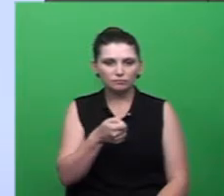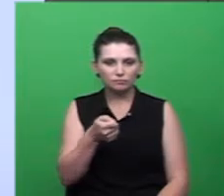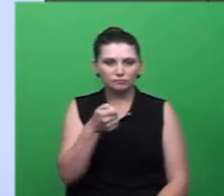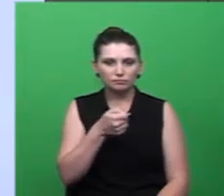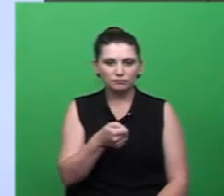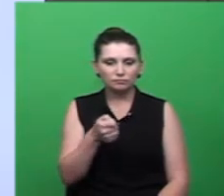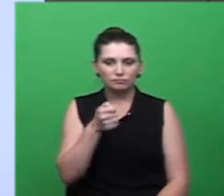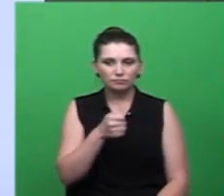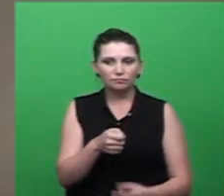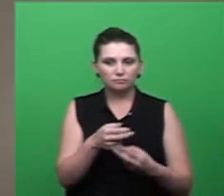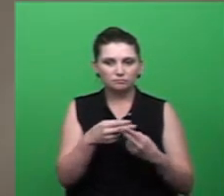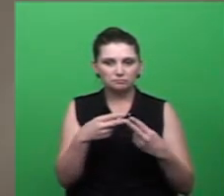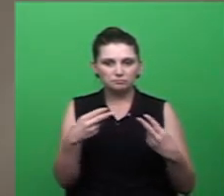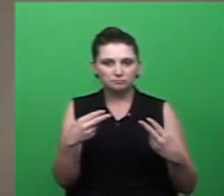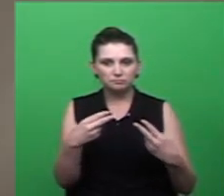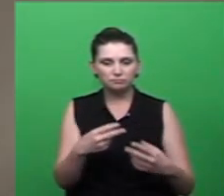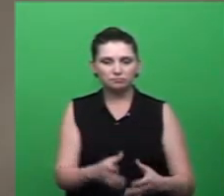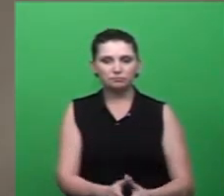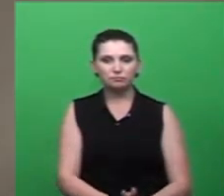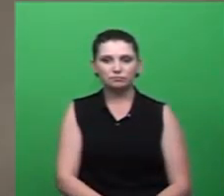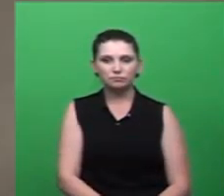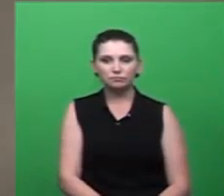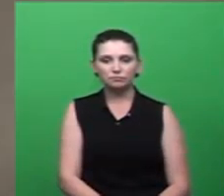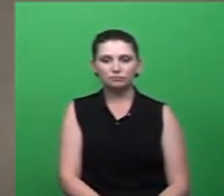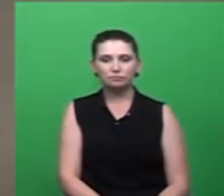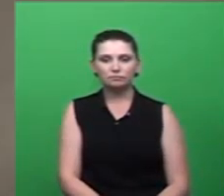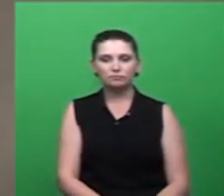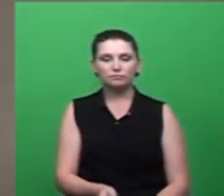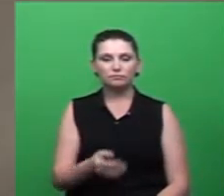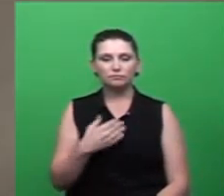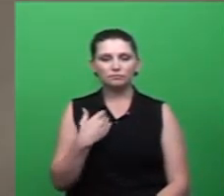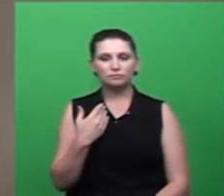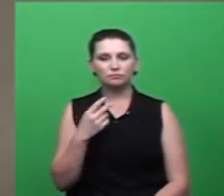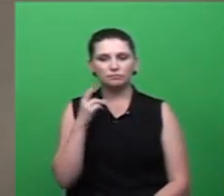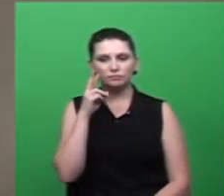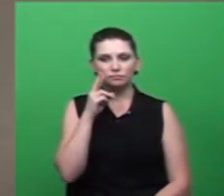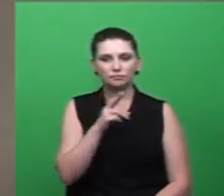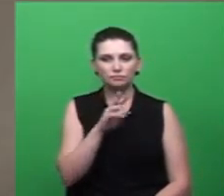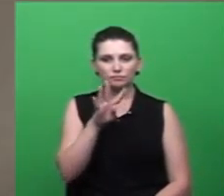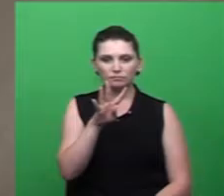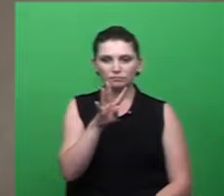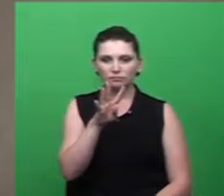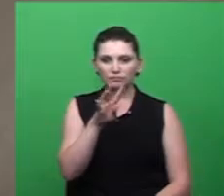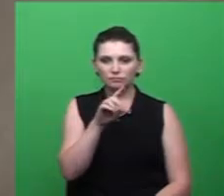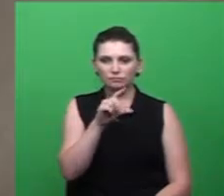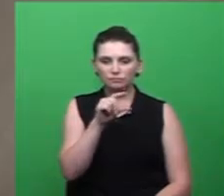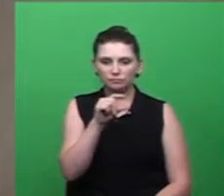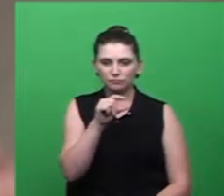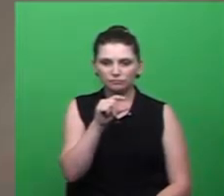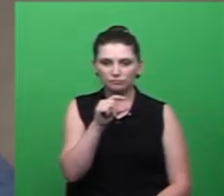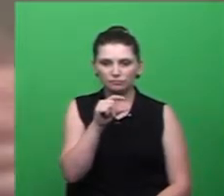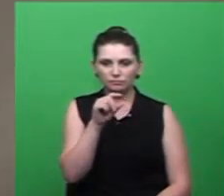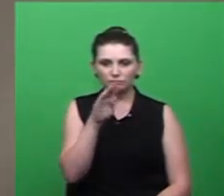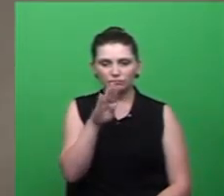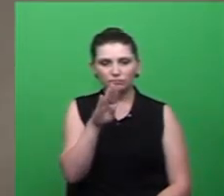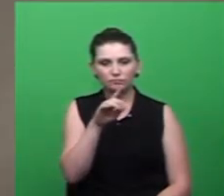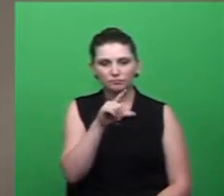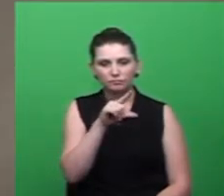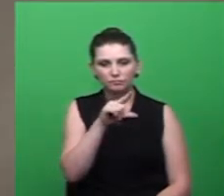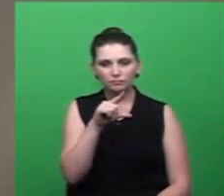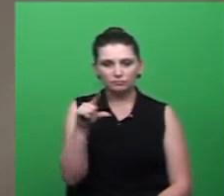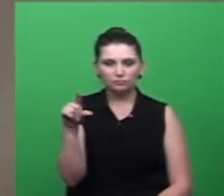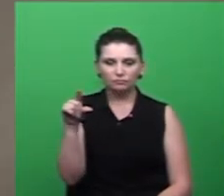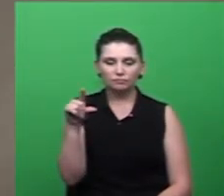começo um vereador comentando que na quarta linha foi identificado um foco, né, então, essa